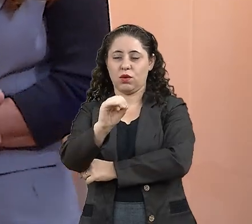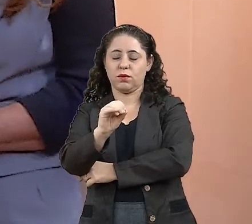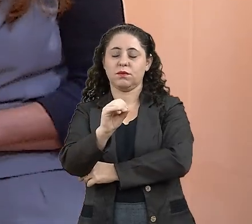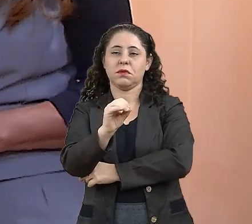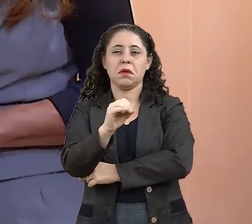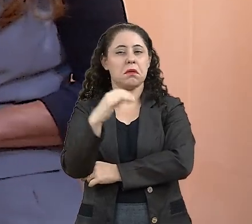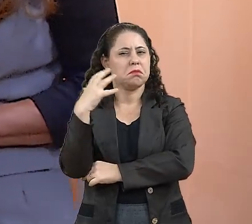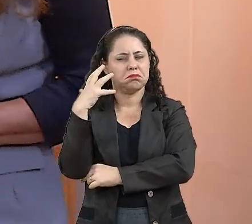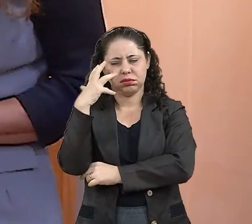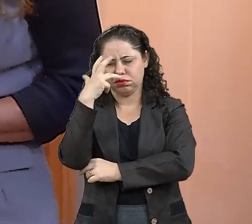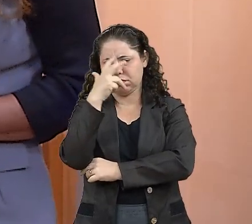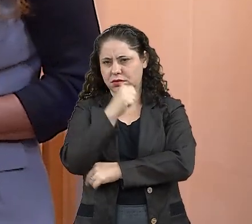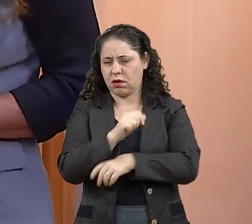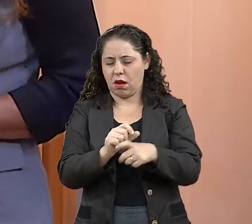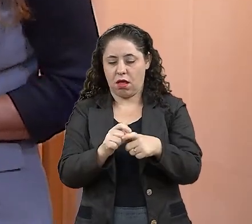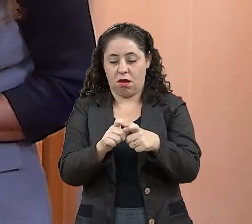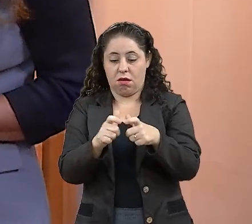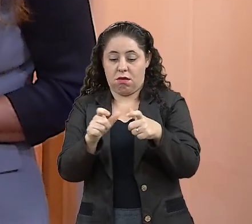ficou, sabe,